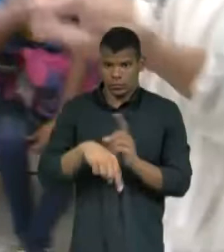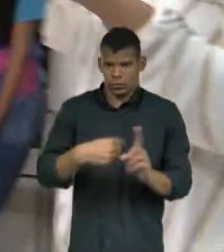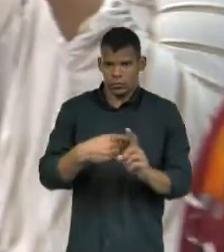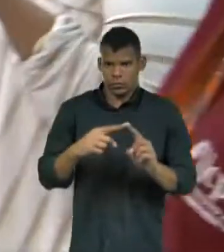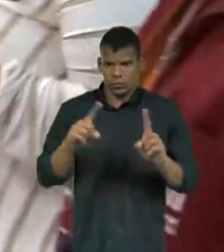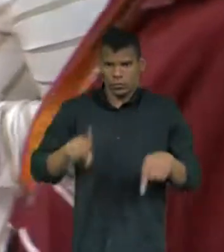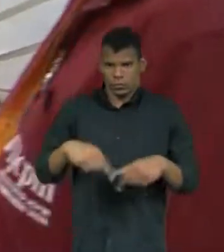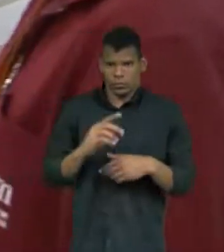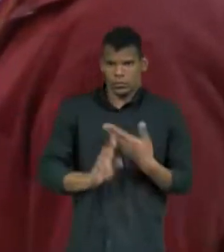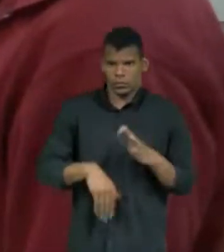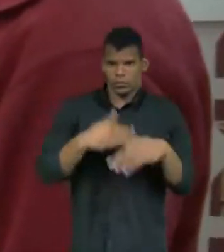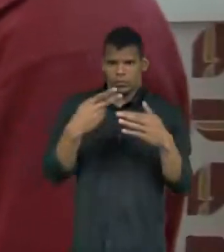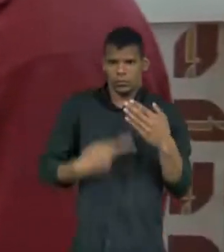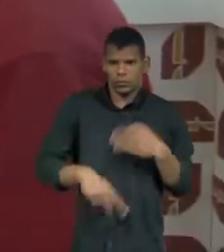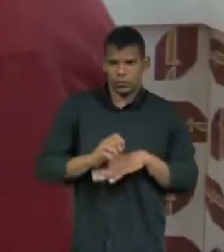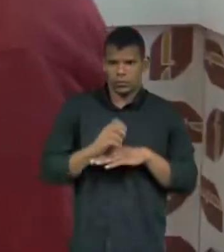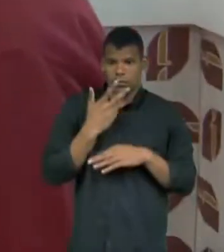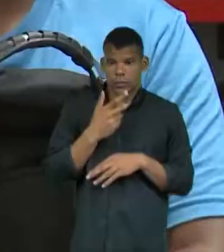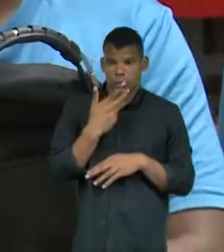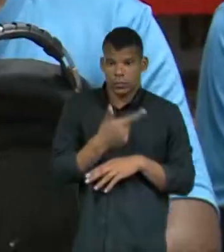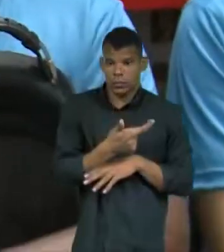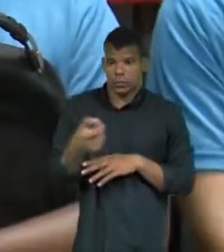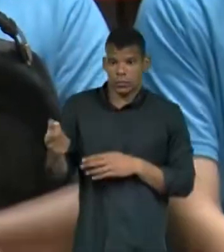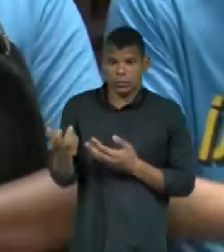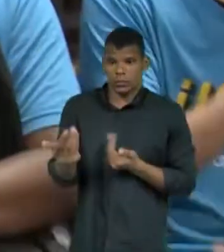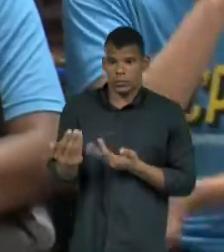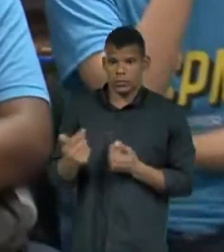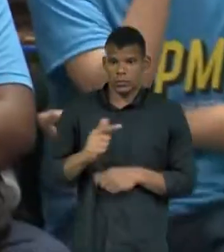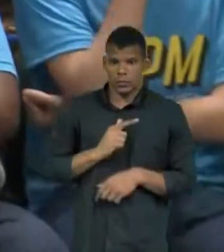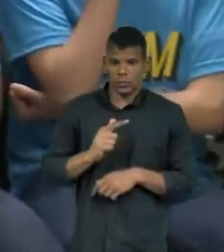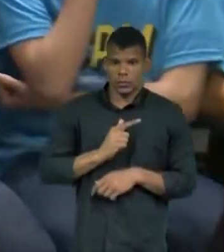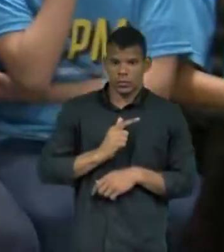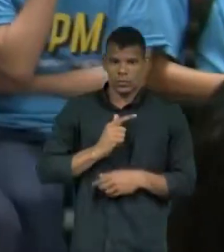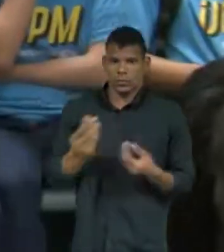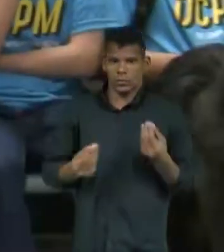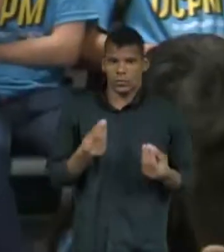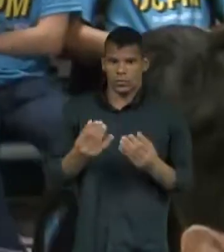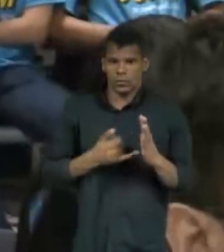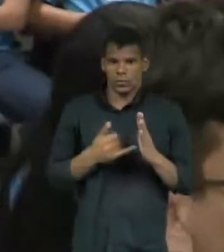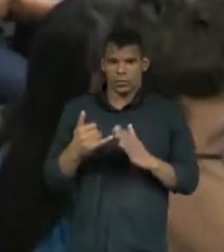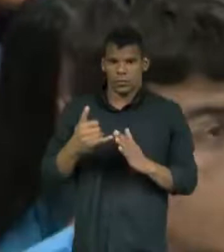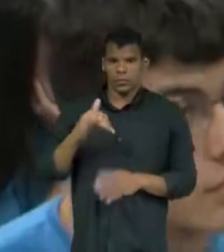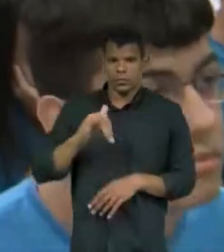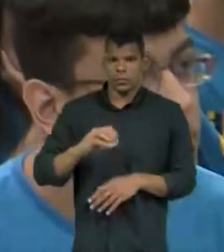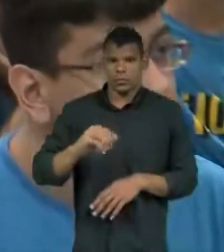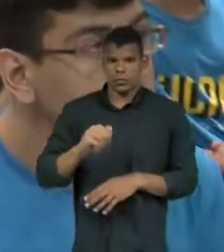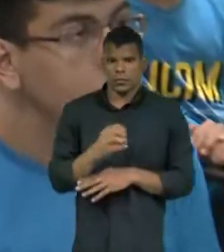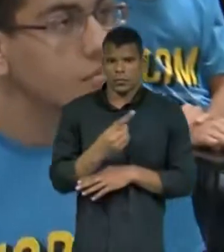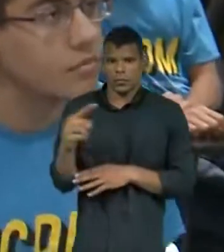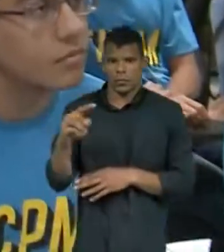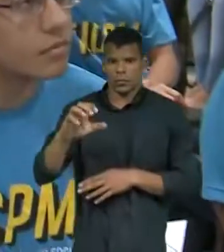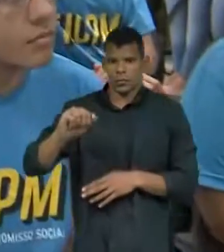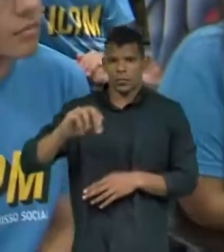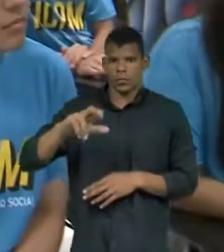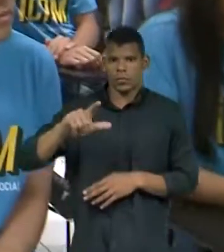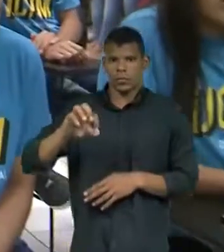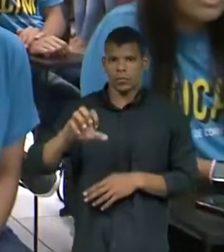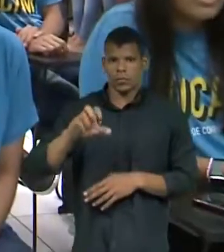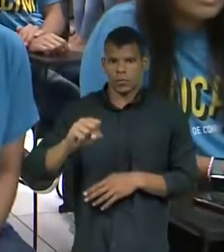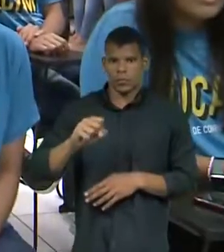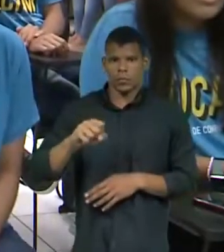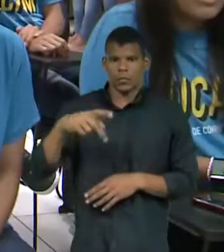no Ceará, 200 jovens da capital, por meio do Instituto João Carlos Paes Mendonça de Compromisso Social de